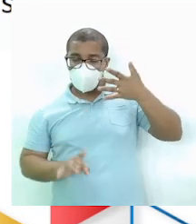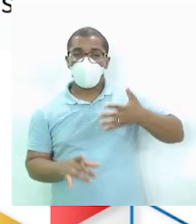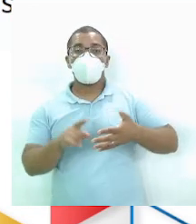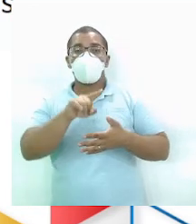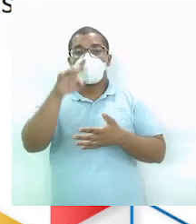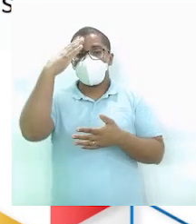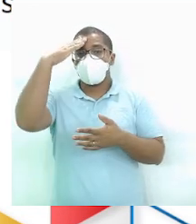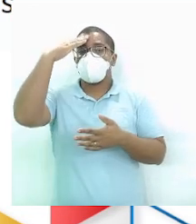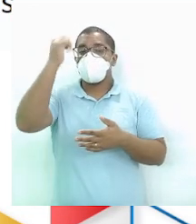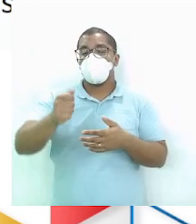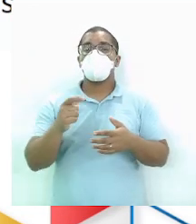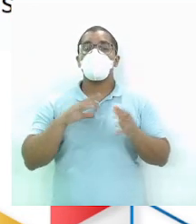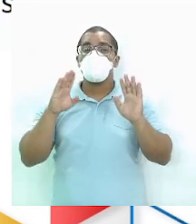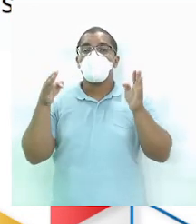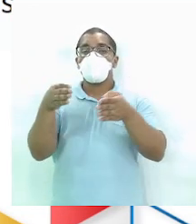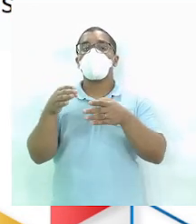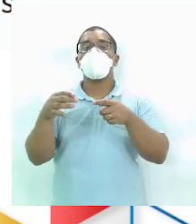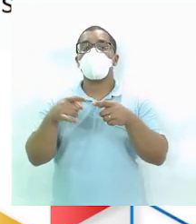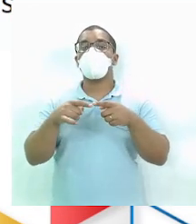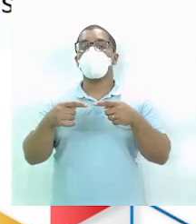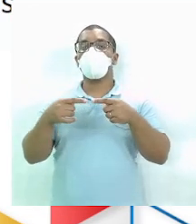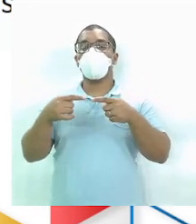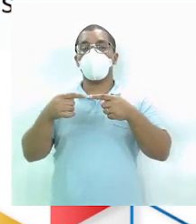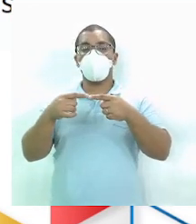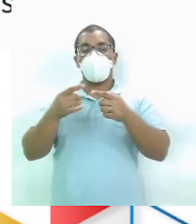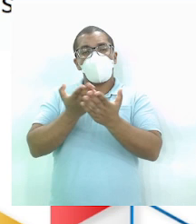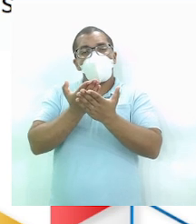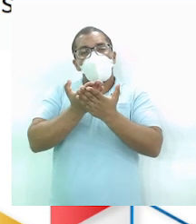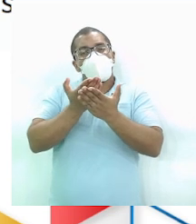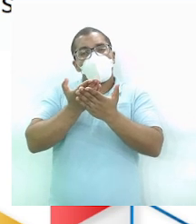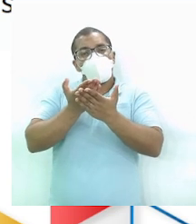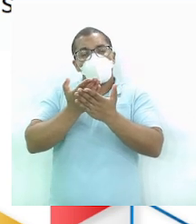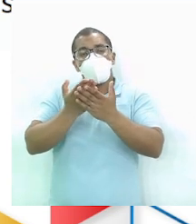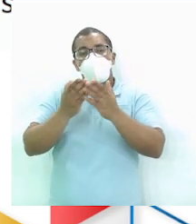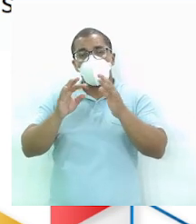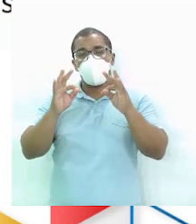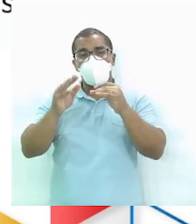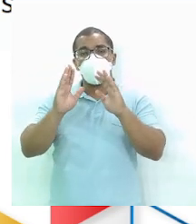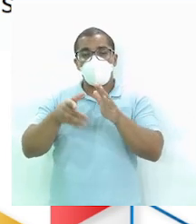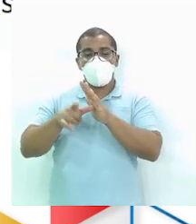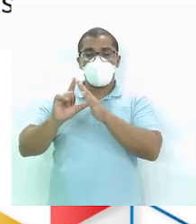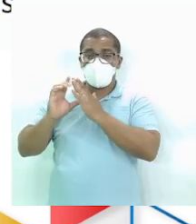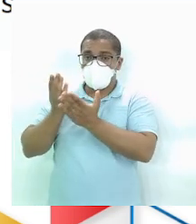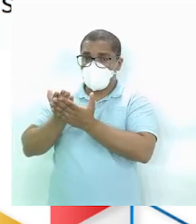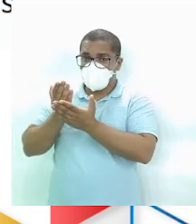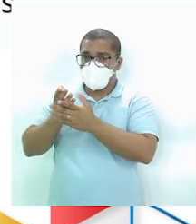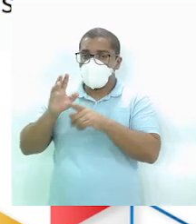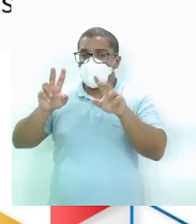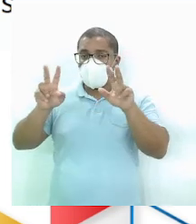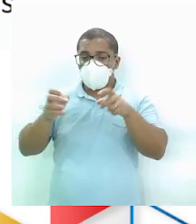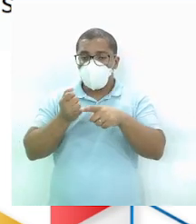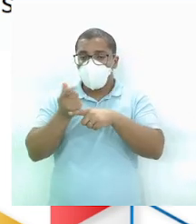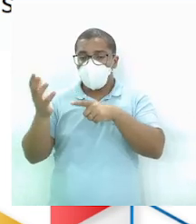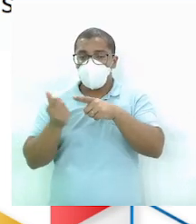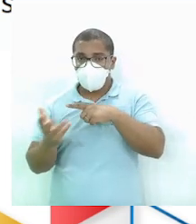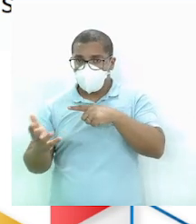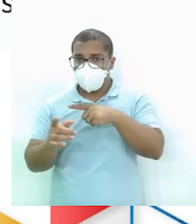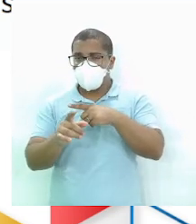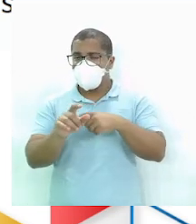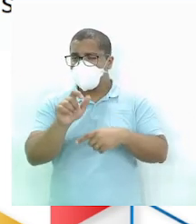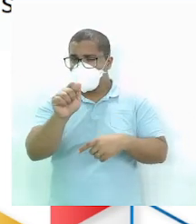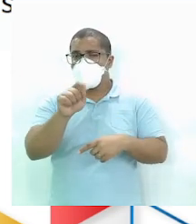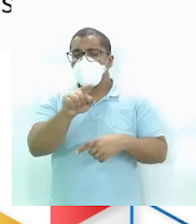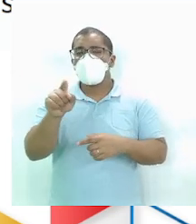Refere-se ao todo Aos estudos A tudo que a gente estudou Sobre fração Tá bom? Item A Você afirma que